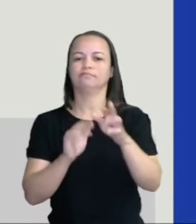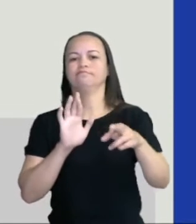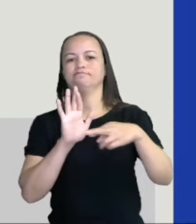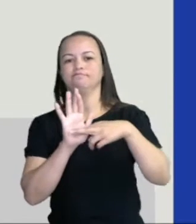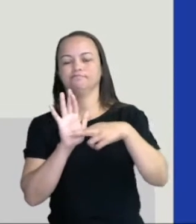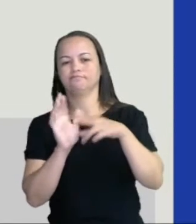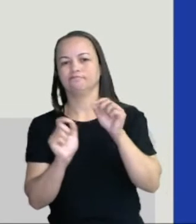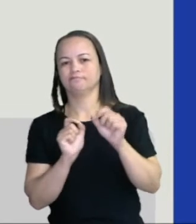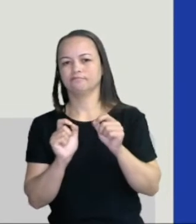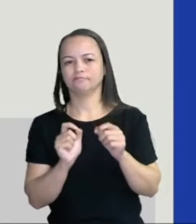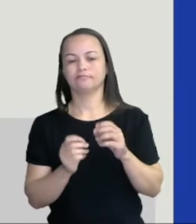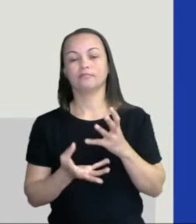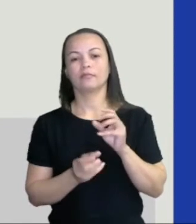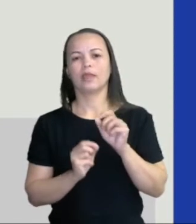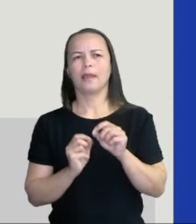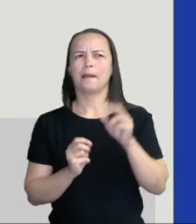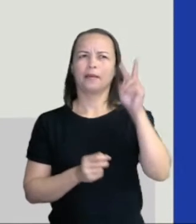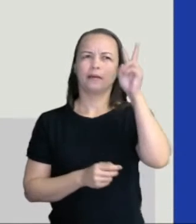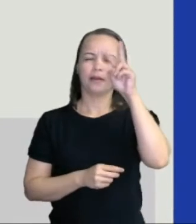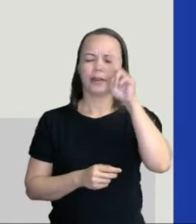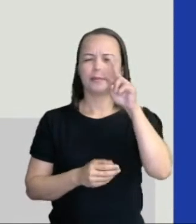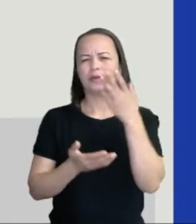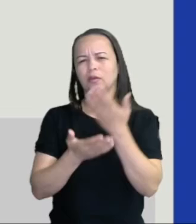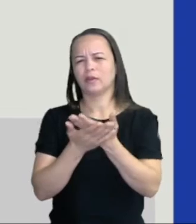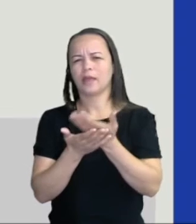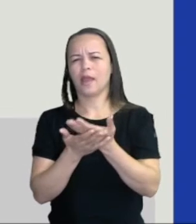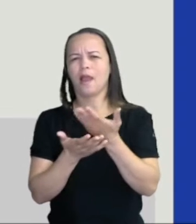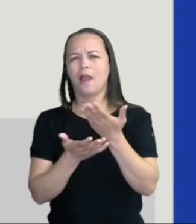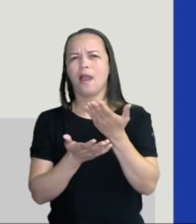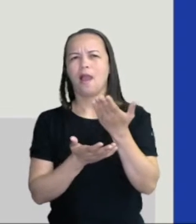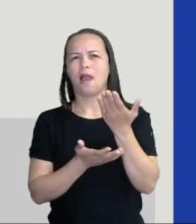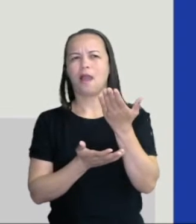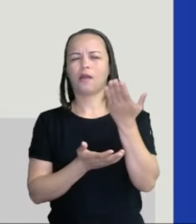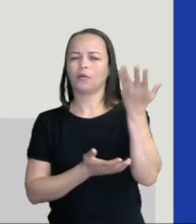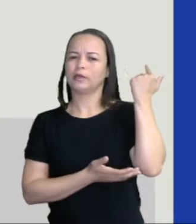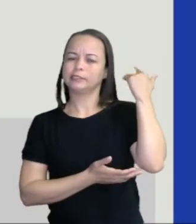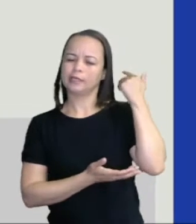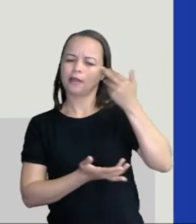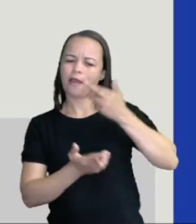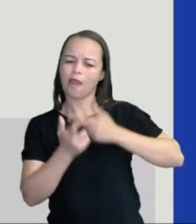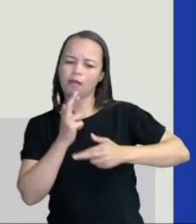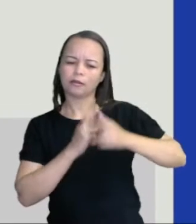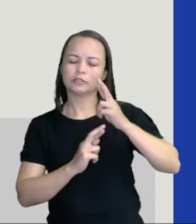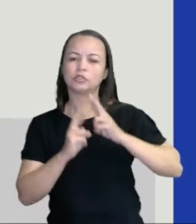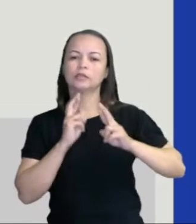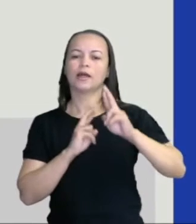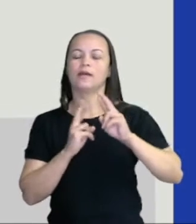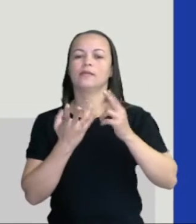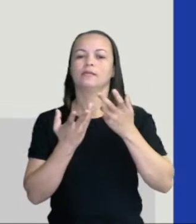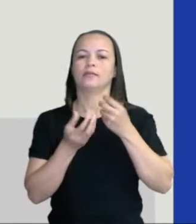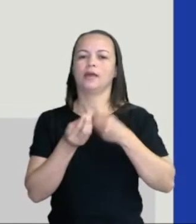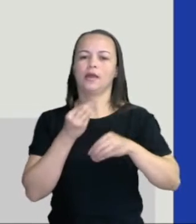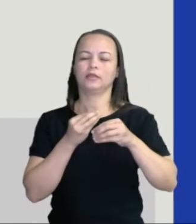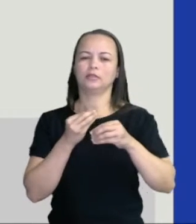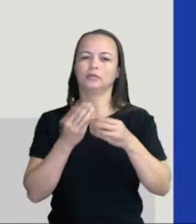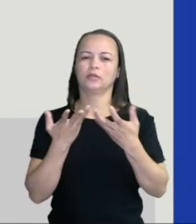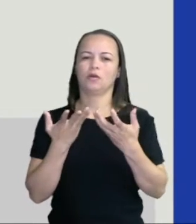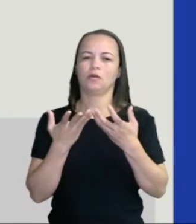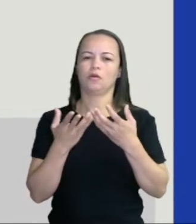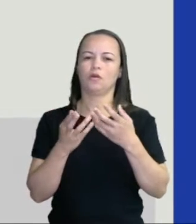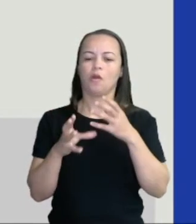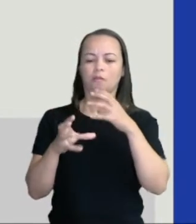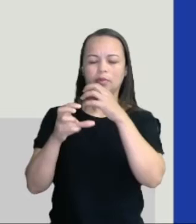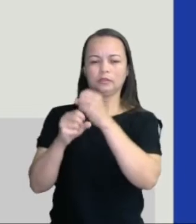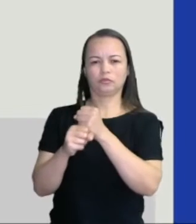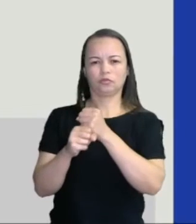Mas eu lembro bem que eu, na aula anterior, relacionada a operações básicas, eu falei